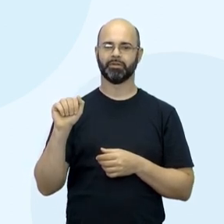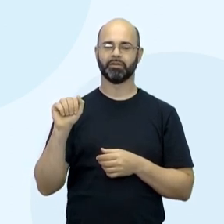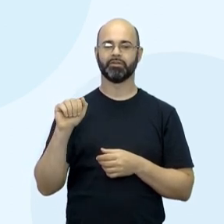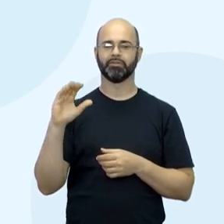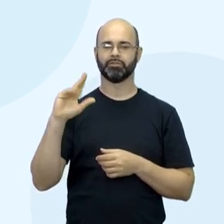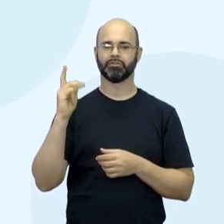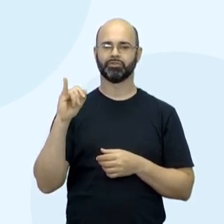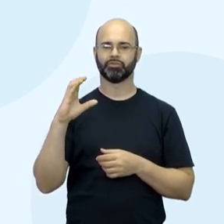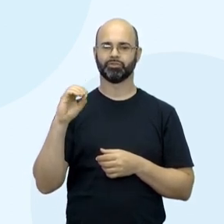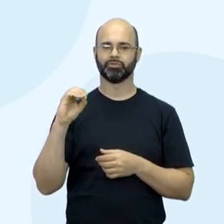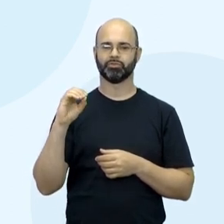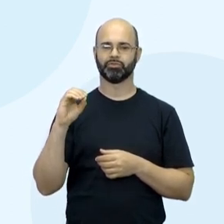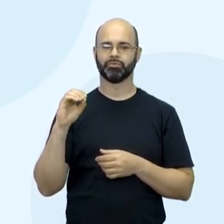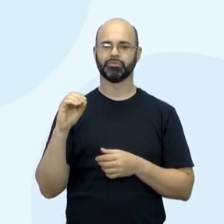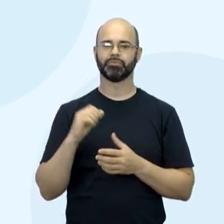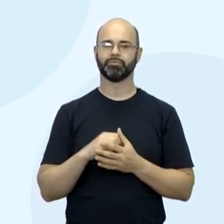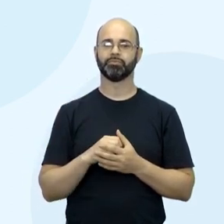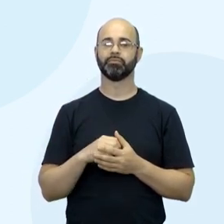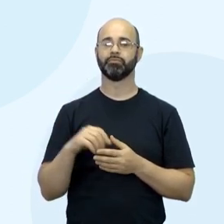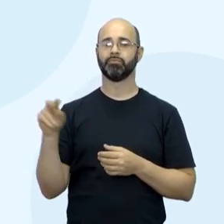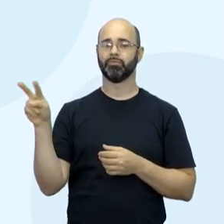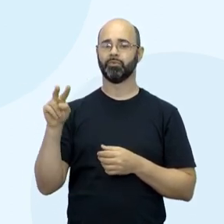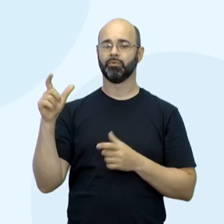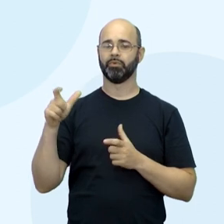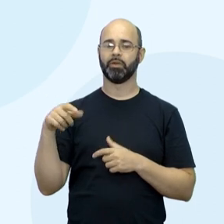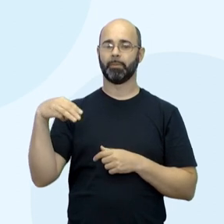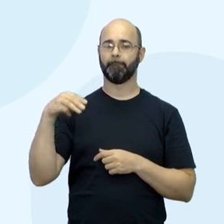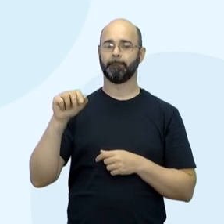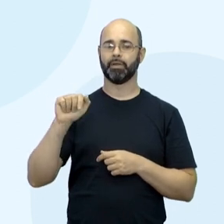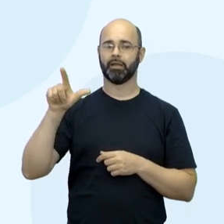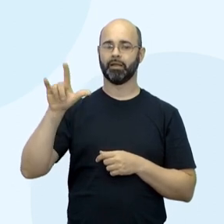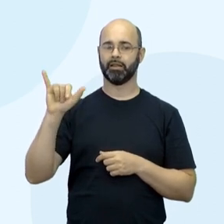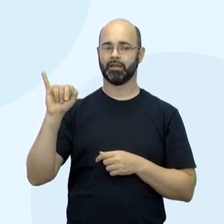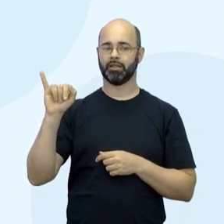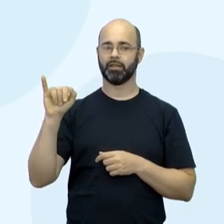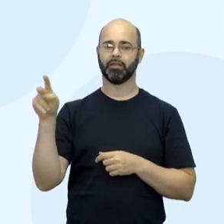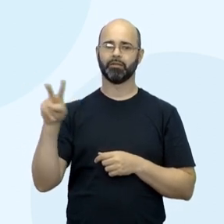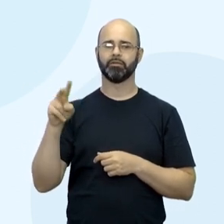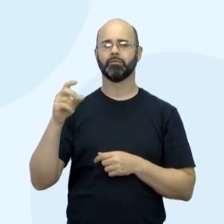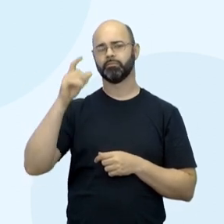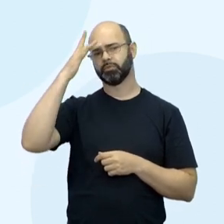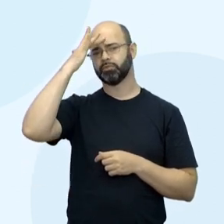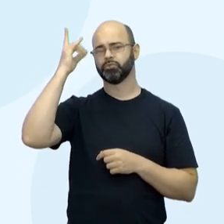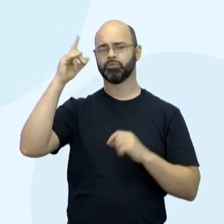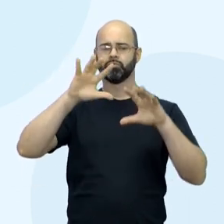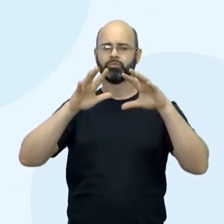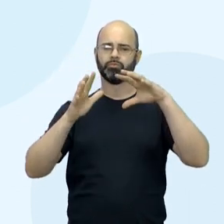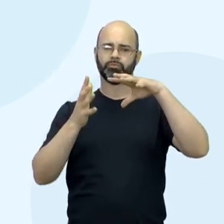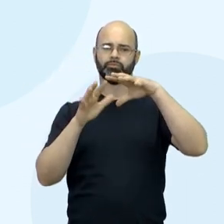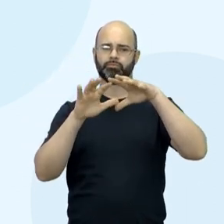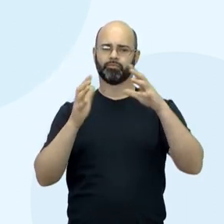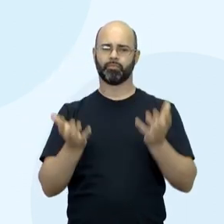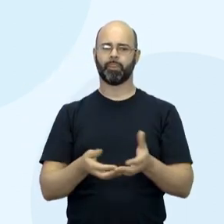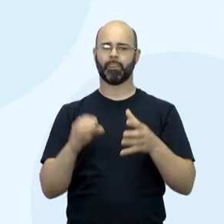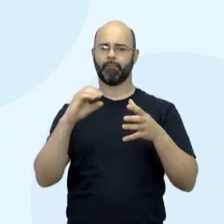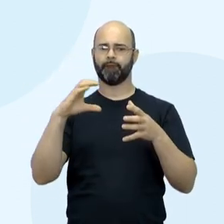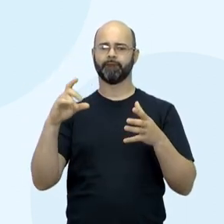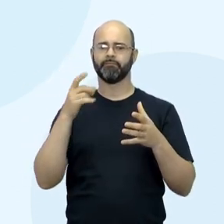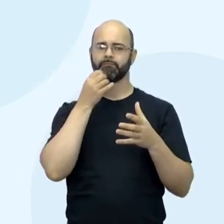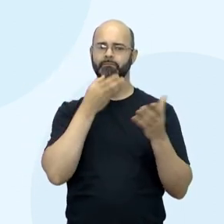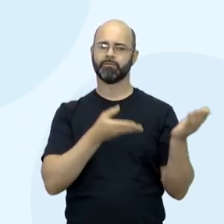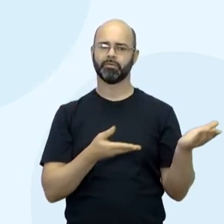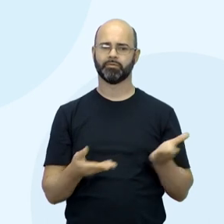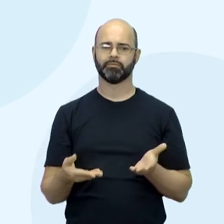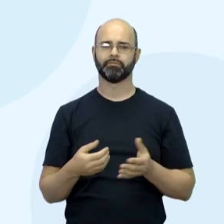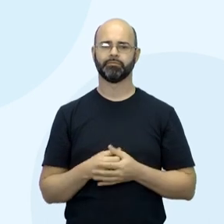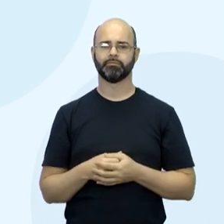Sissokur, ambos de Mali, foram bem recebidos no Ocidente. Alguns filmes dos anos 90, como o Quartier Moser, de Jean-Pierre